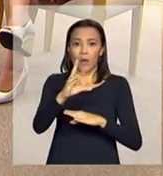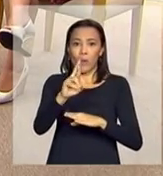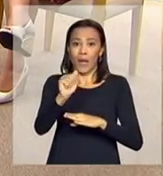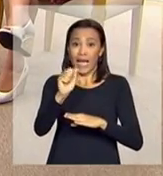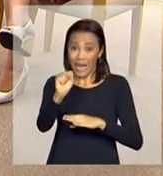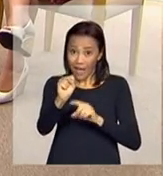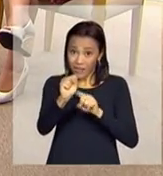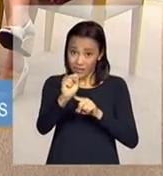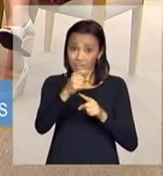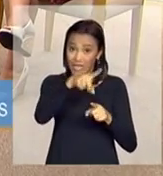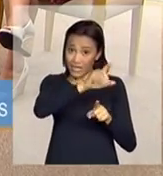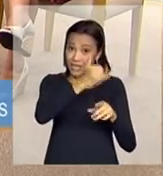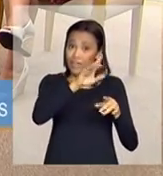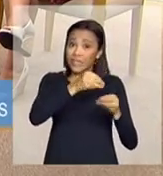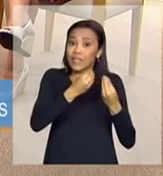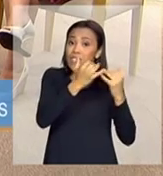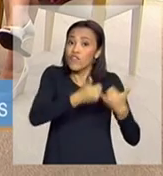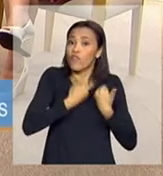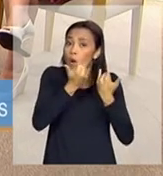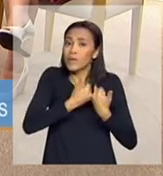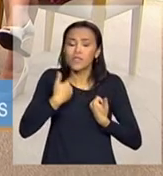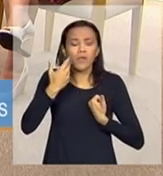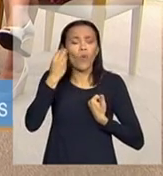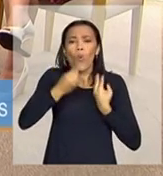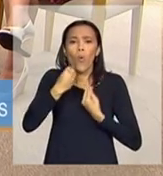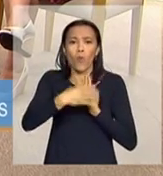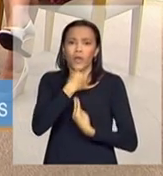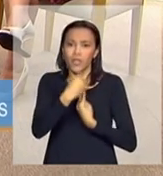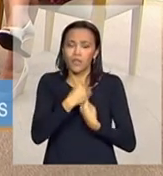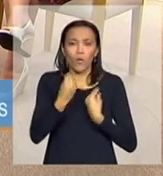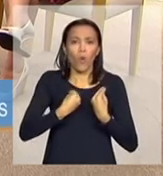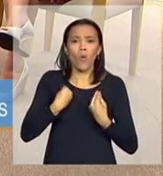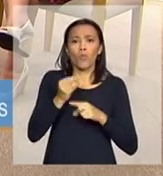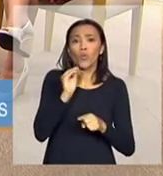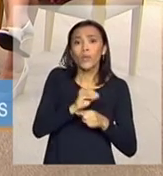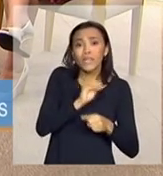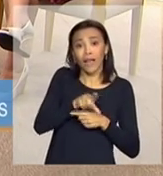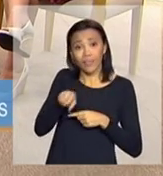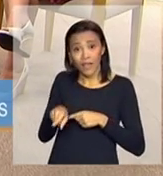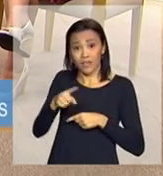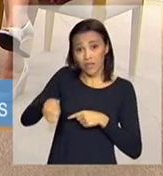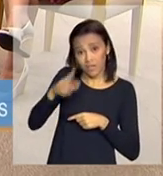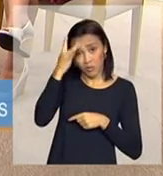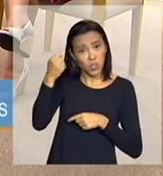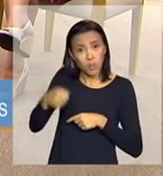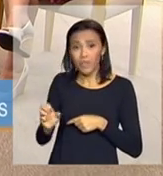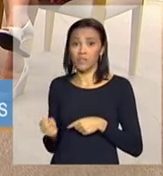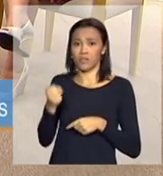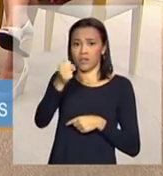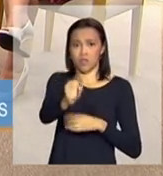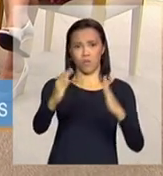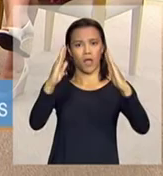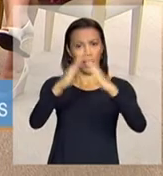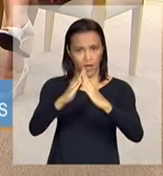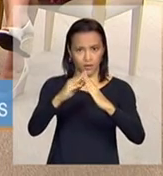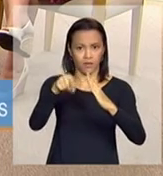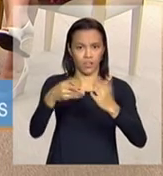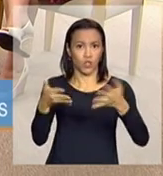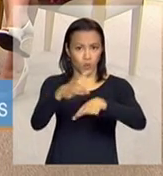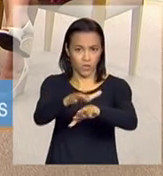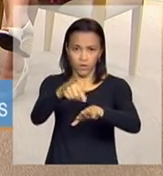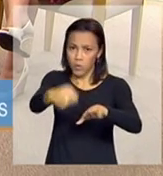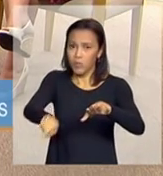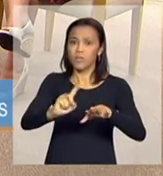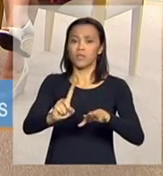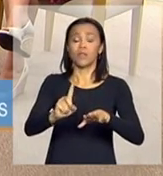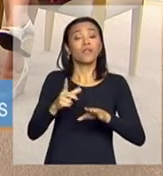a orientação adequada, como cuidar dessa pessoa e não vai precisar nunca da residência inclusiva. Mas há também aquelas